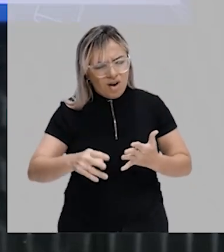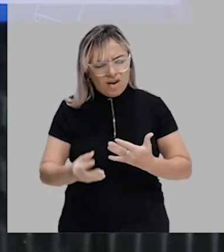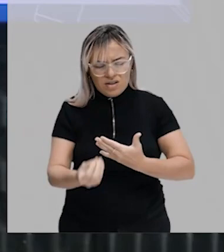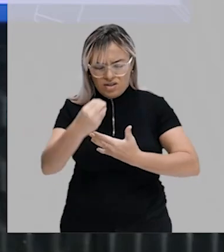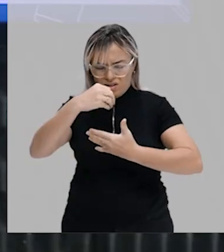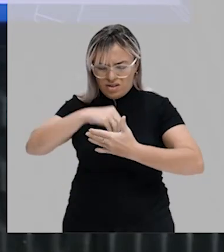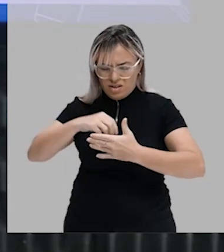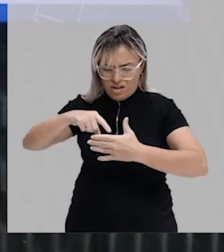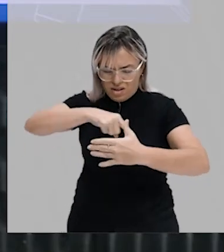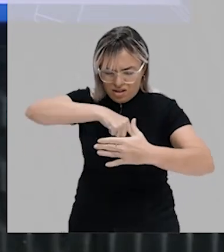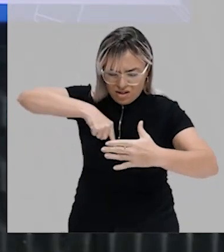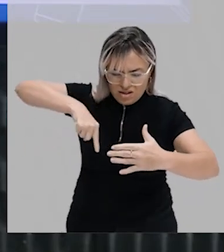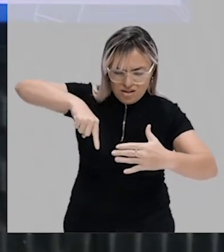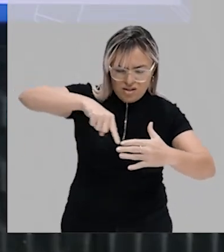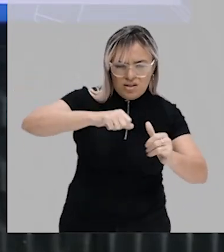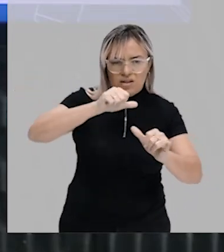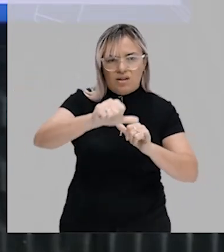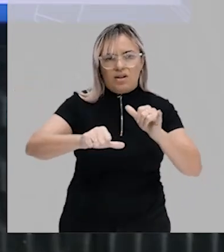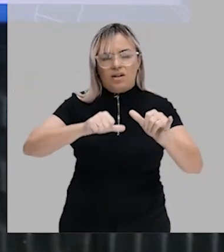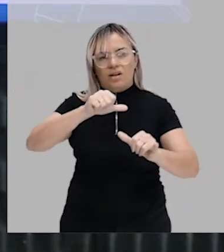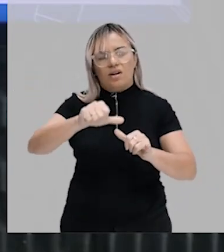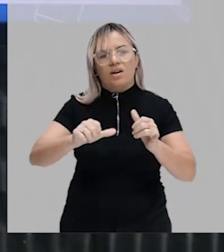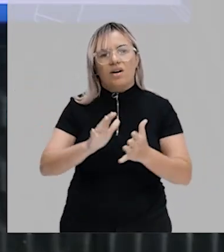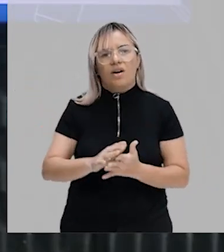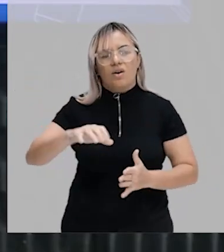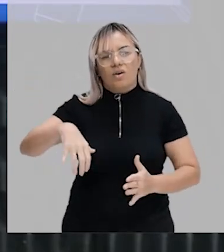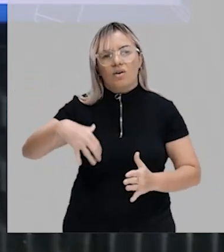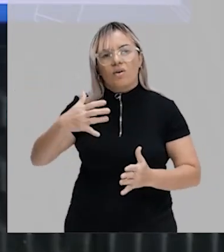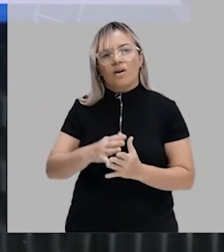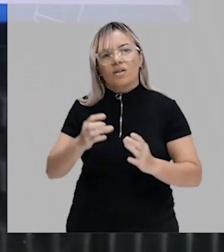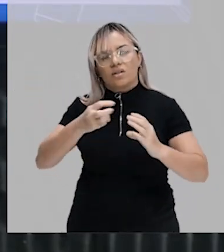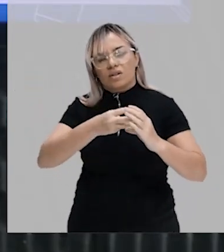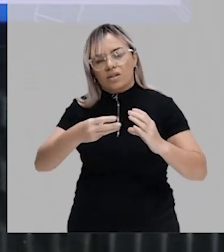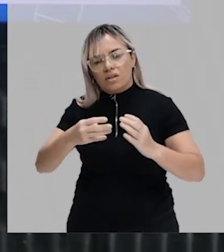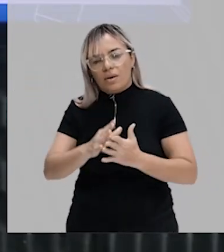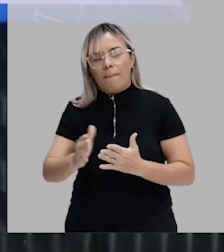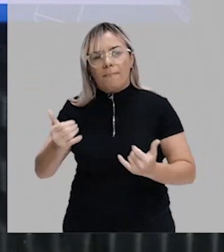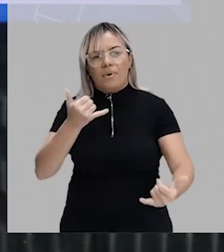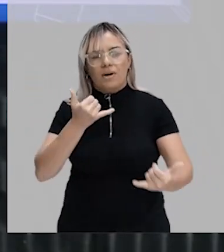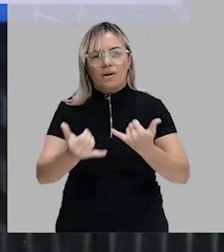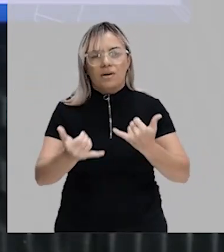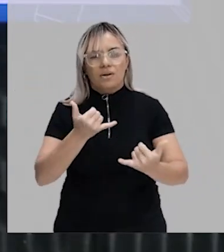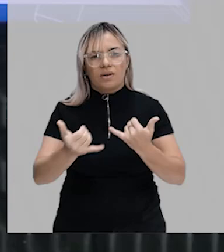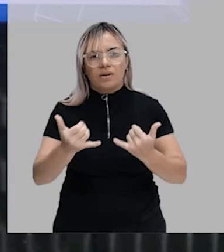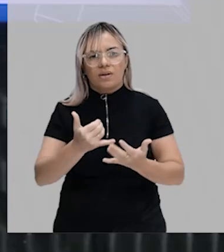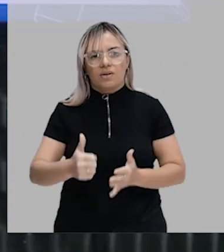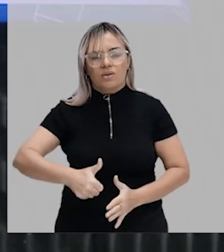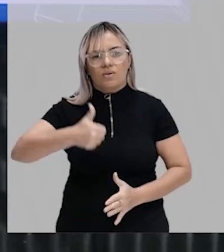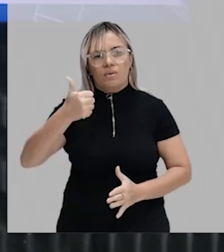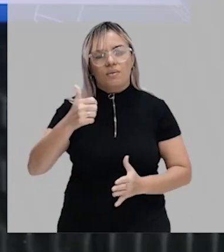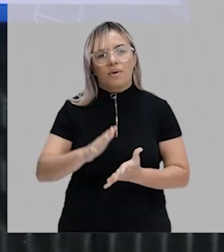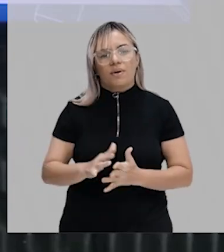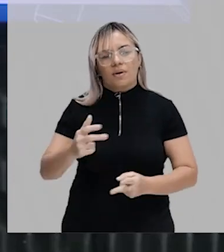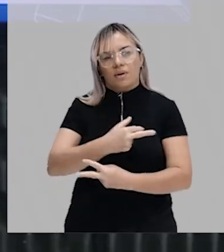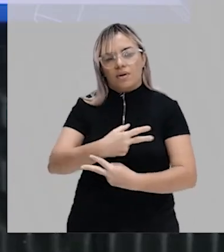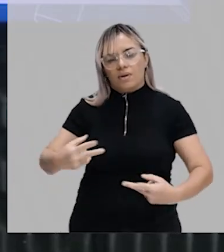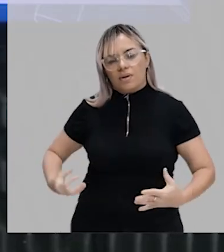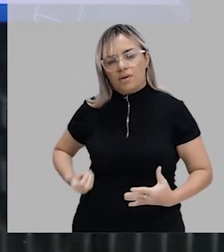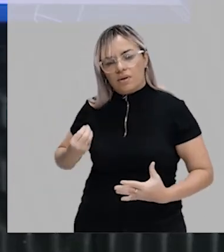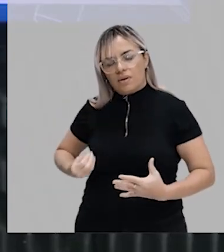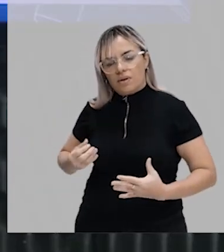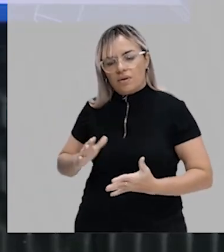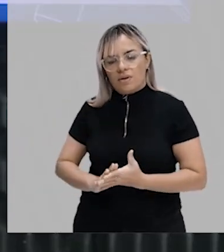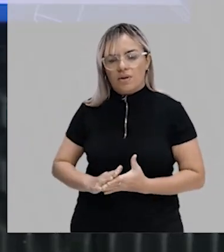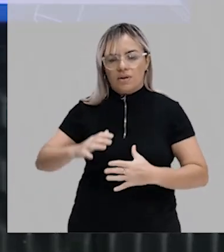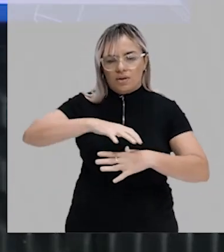dentro. Aqui é o que acontece numa célula. Então, semelhantemente do que acontecia nos primeiros seres vivos, essas membranas